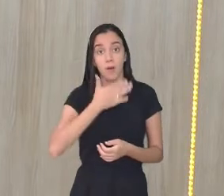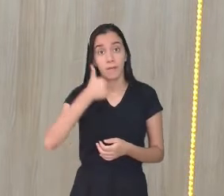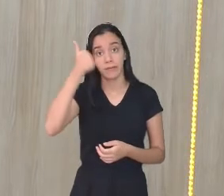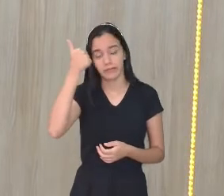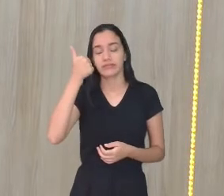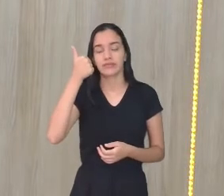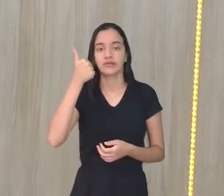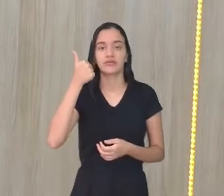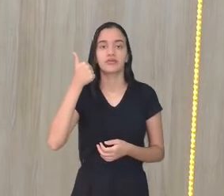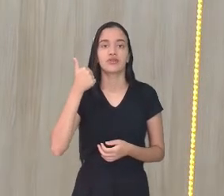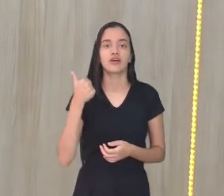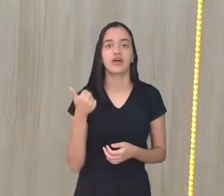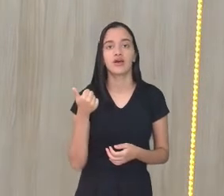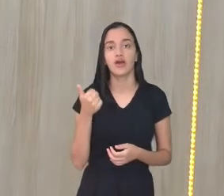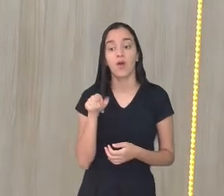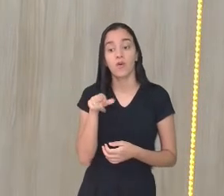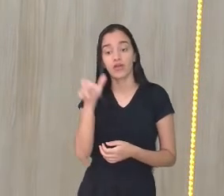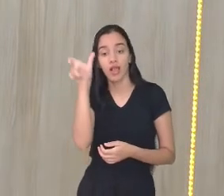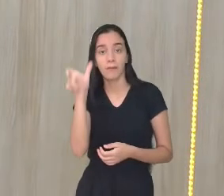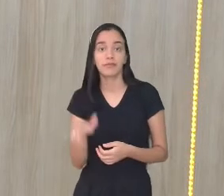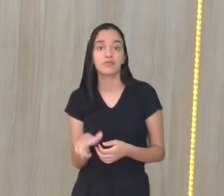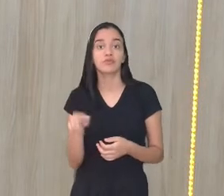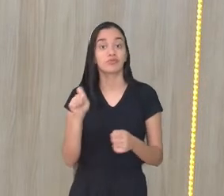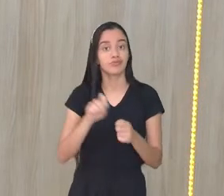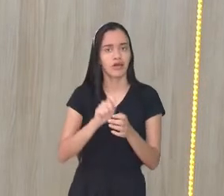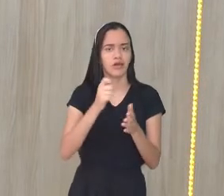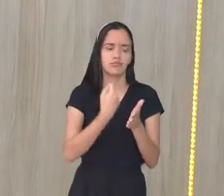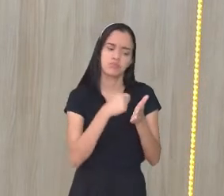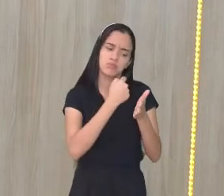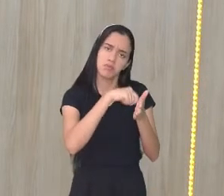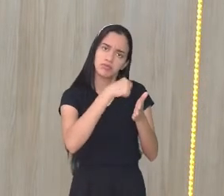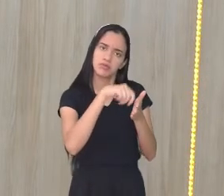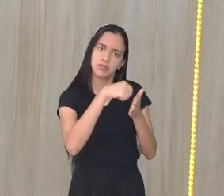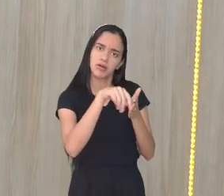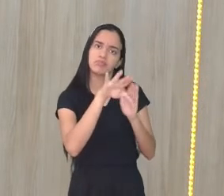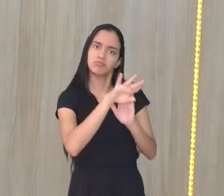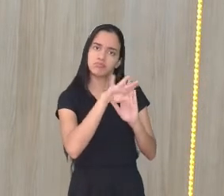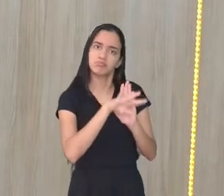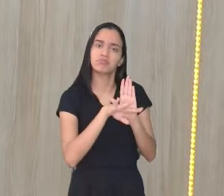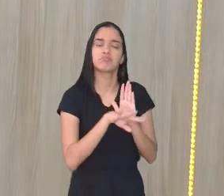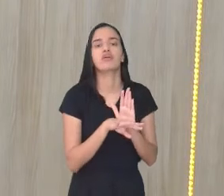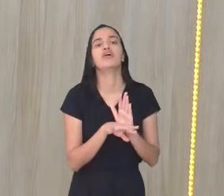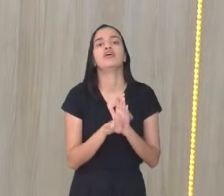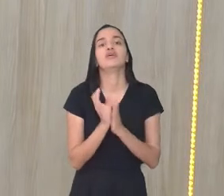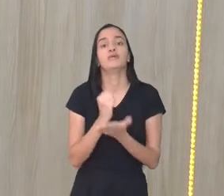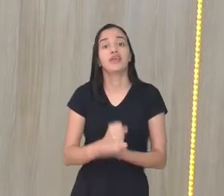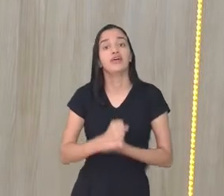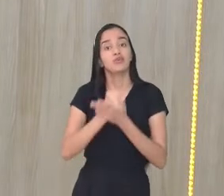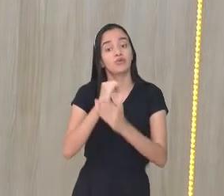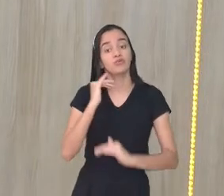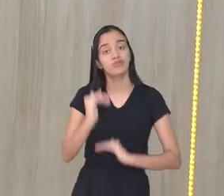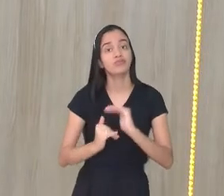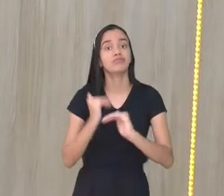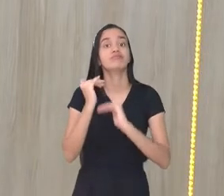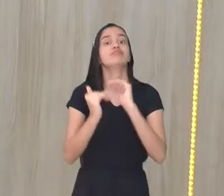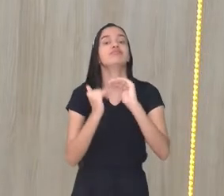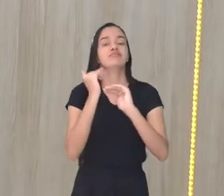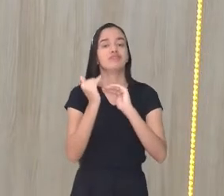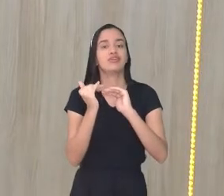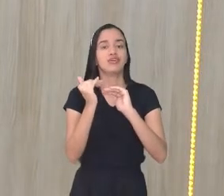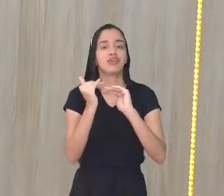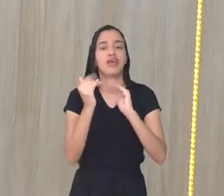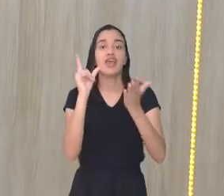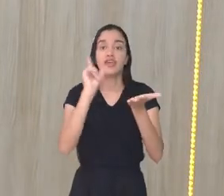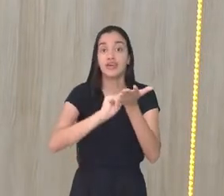aquilo que ela está fazendo, não é, e ajuda no desenvolvimento e em outros